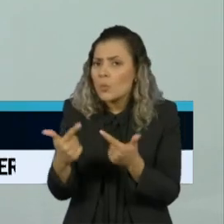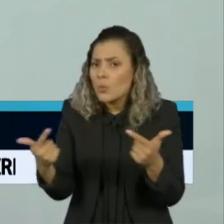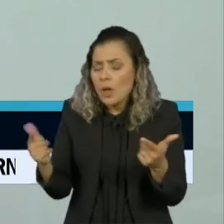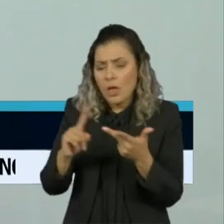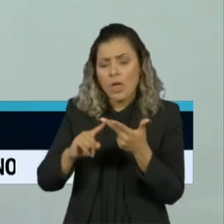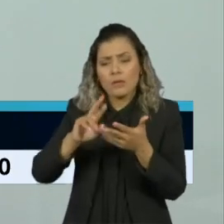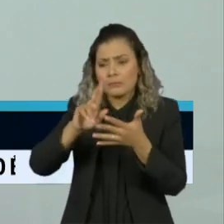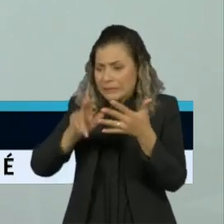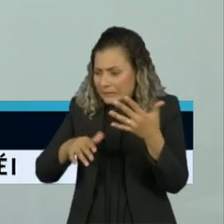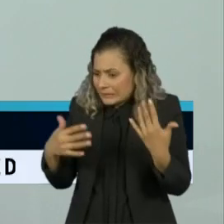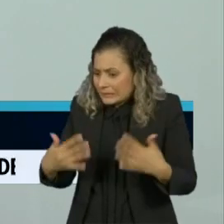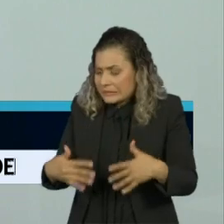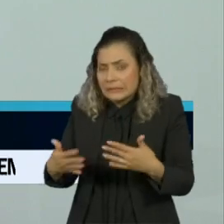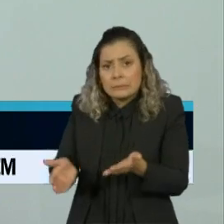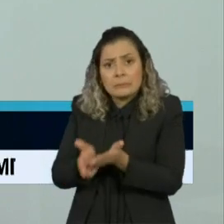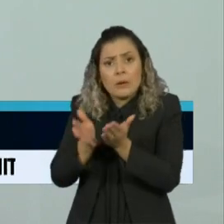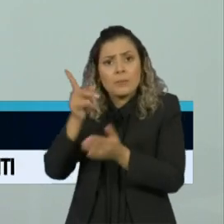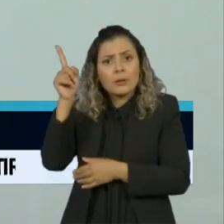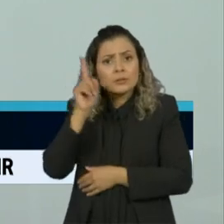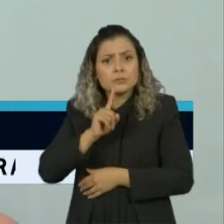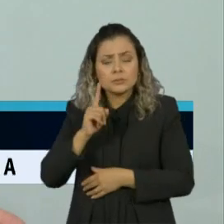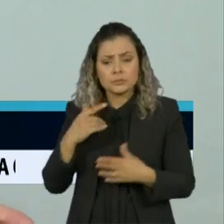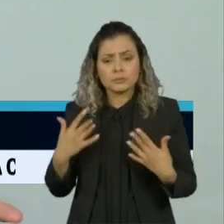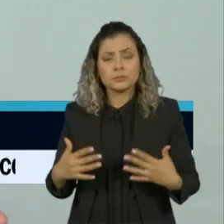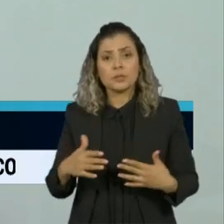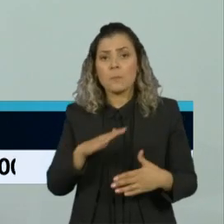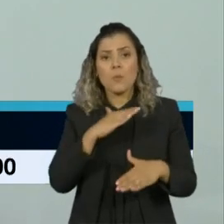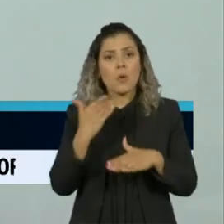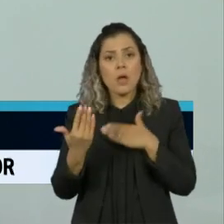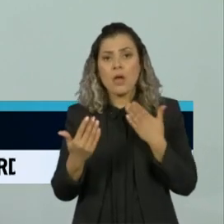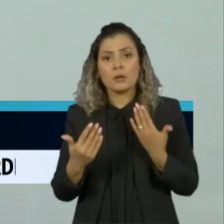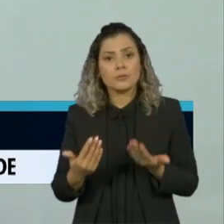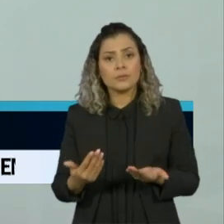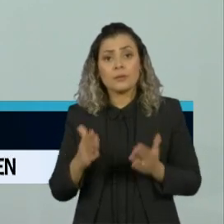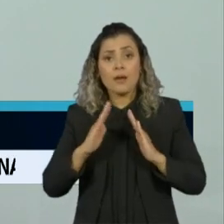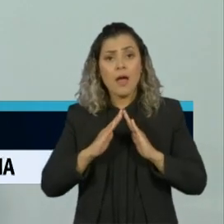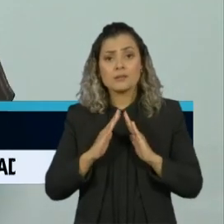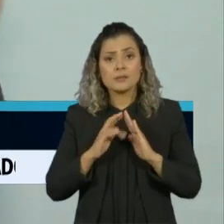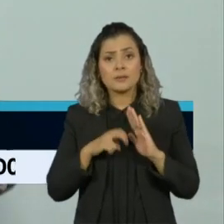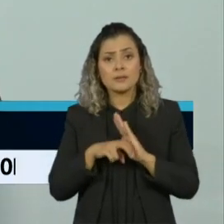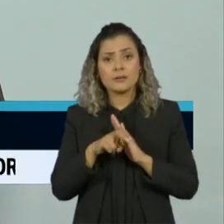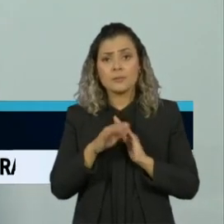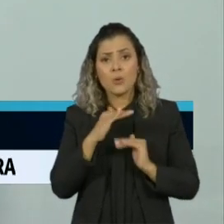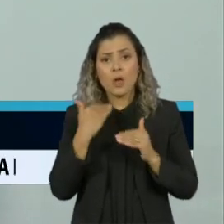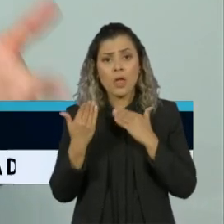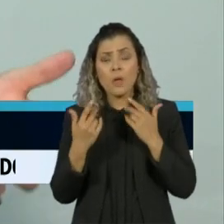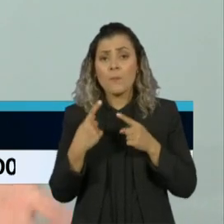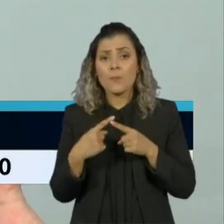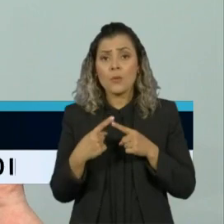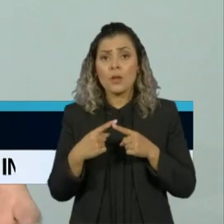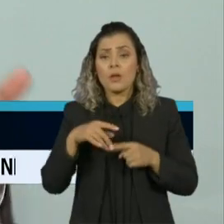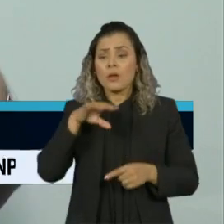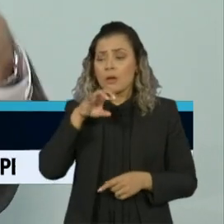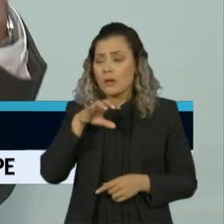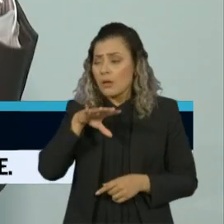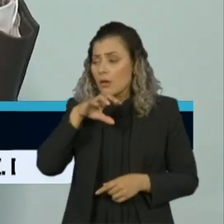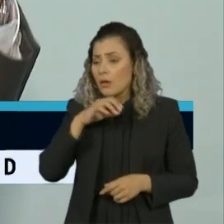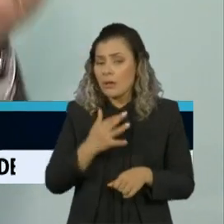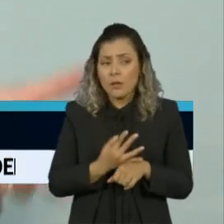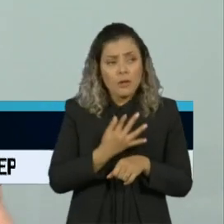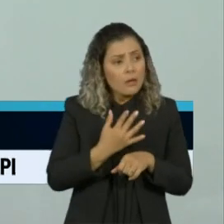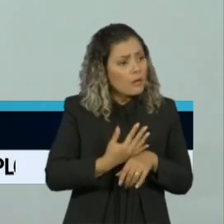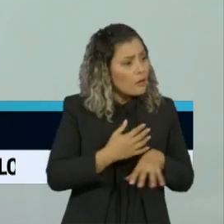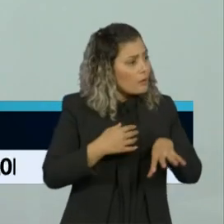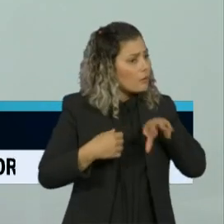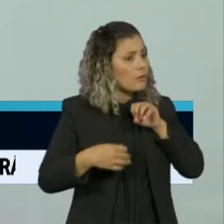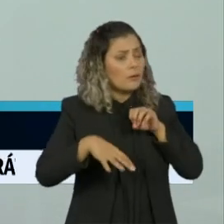ter acesso ao serviço de saúde americano, e morreram também muito em casa, porque iam tendo falta de ar, que é um